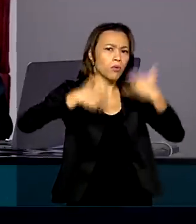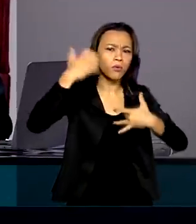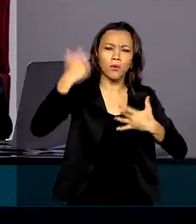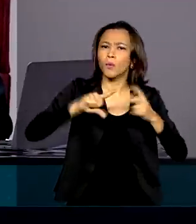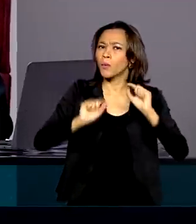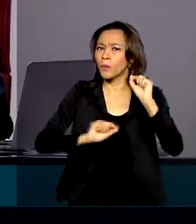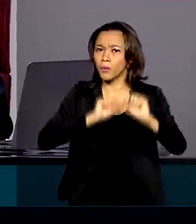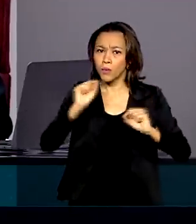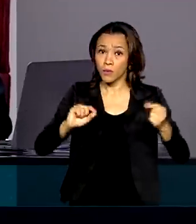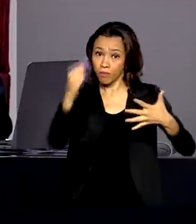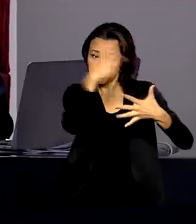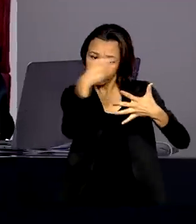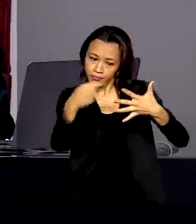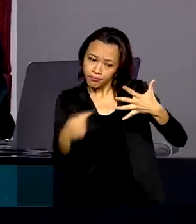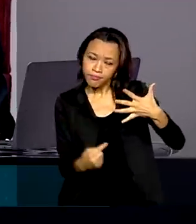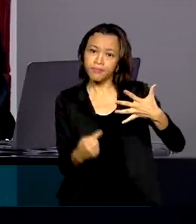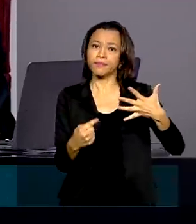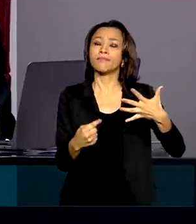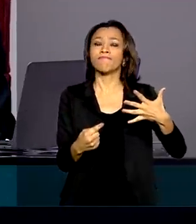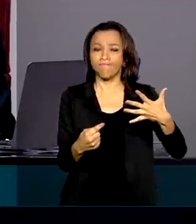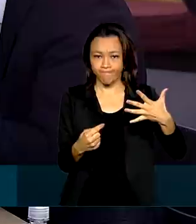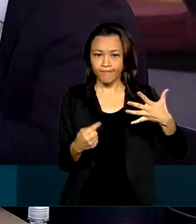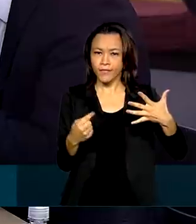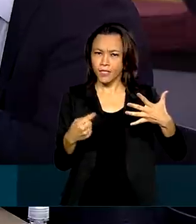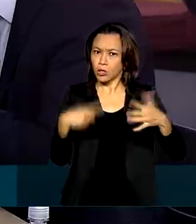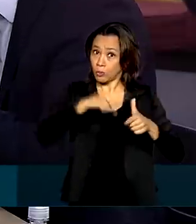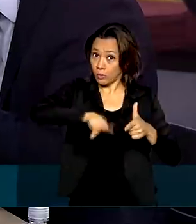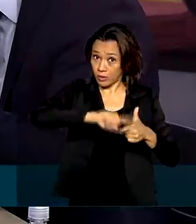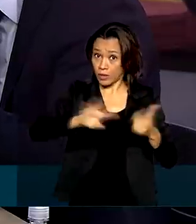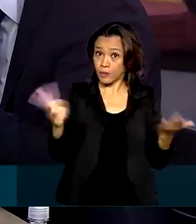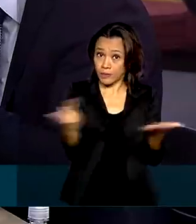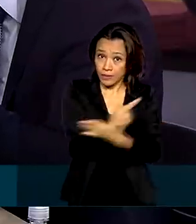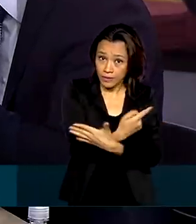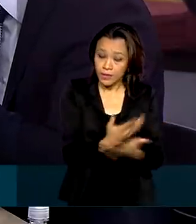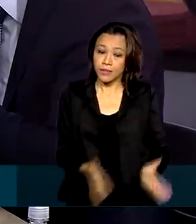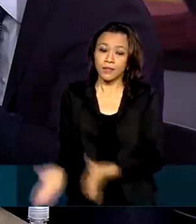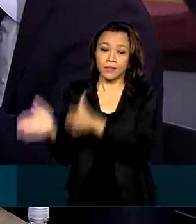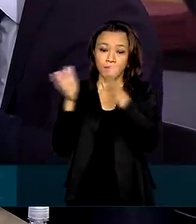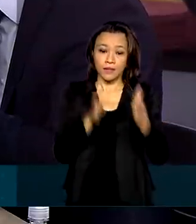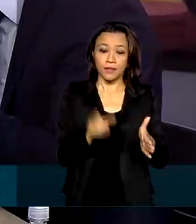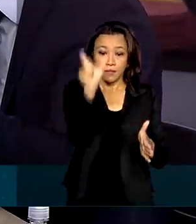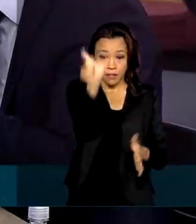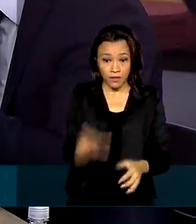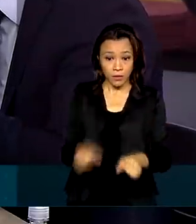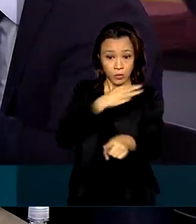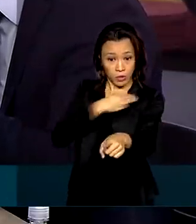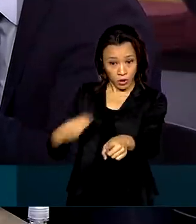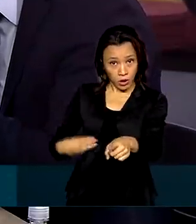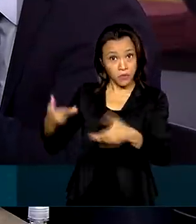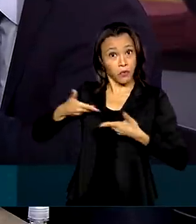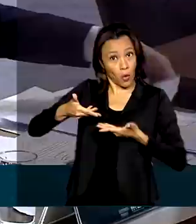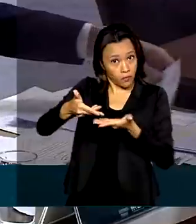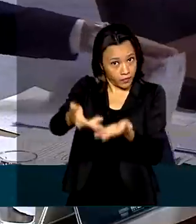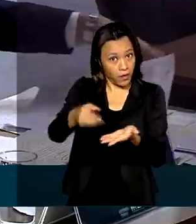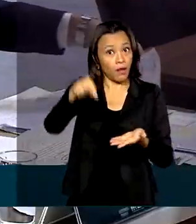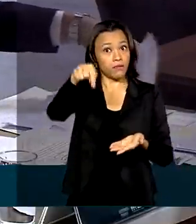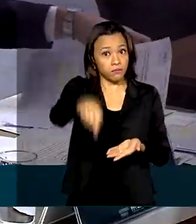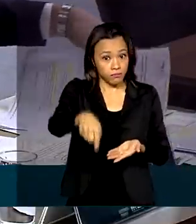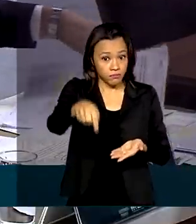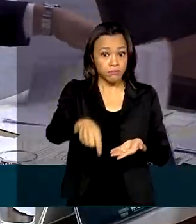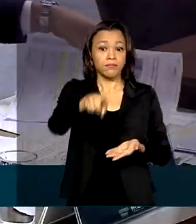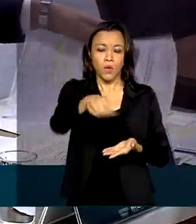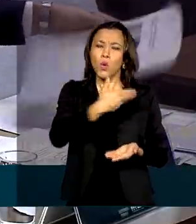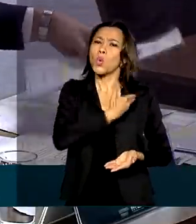diferentes pontos de observação de um problema. O ministro do Meio Ambiente foi um dos convidados. Segundo ele, o governo